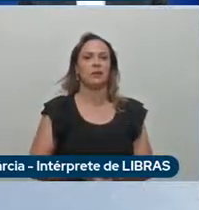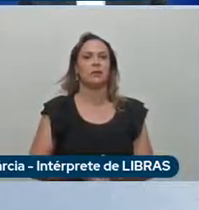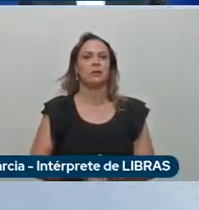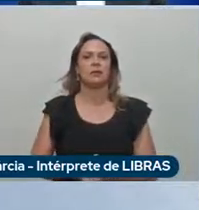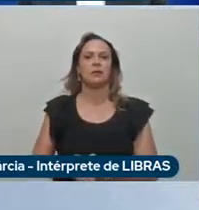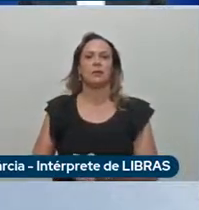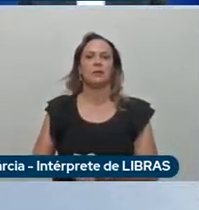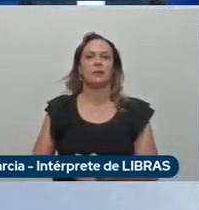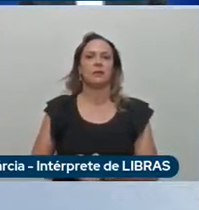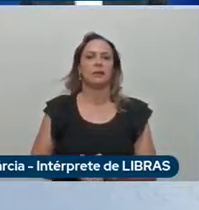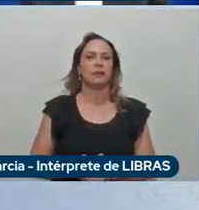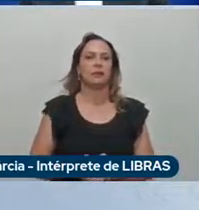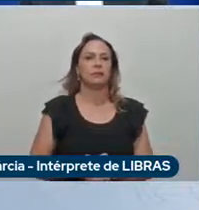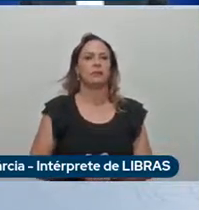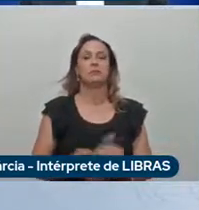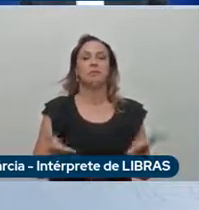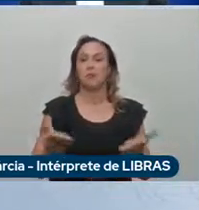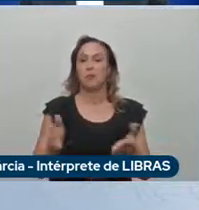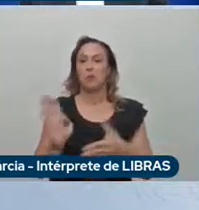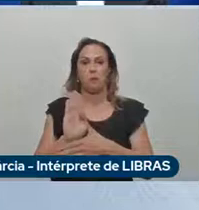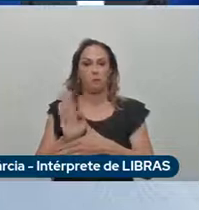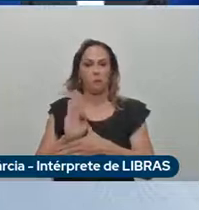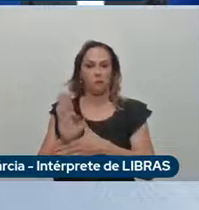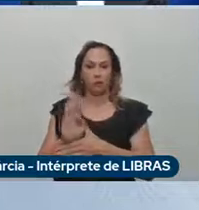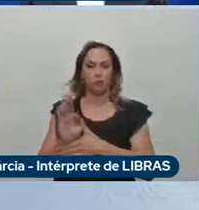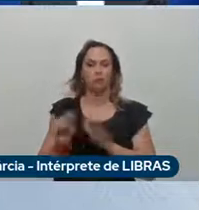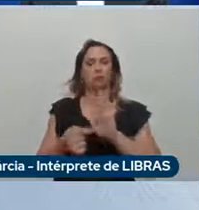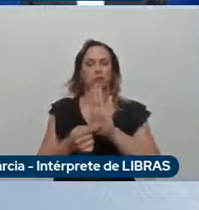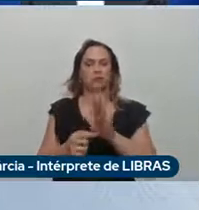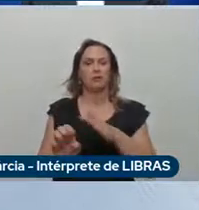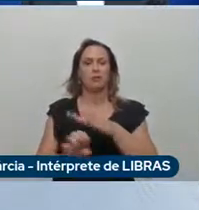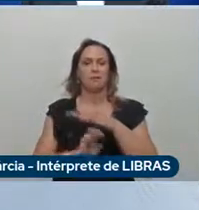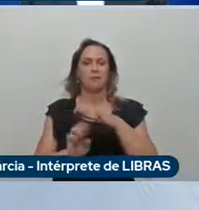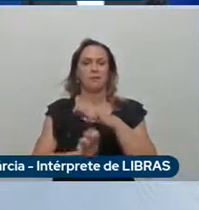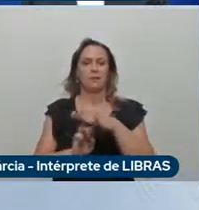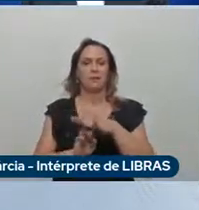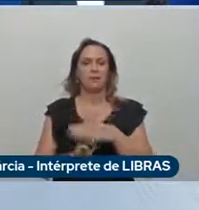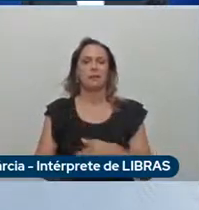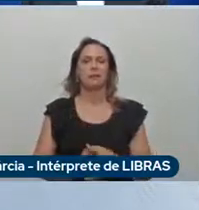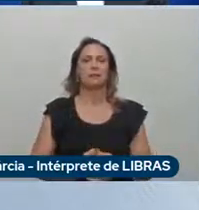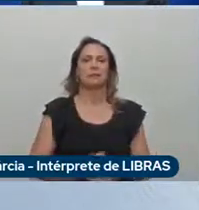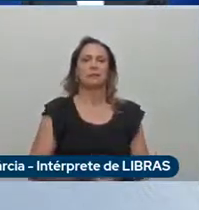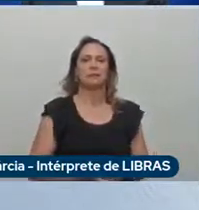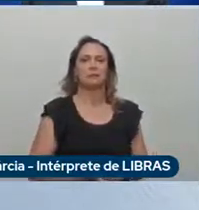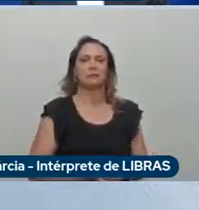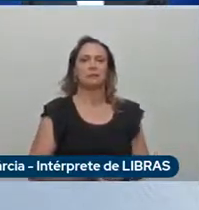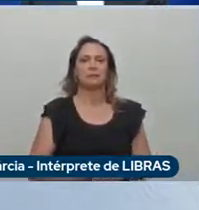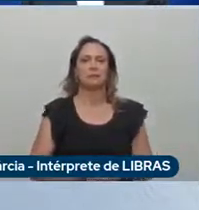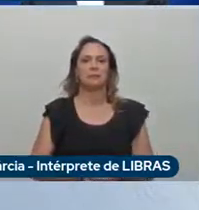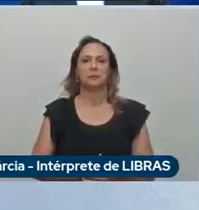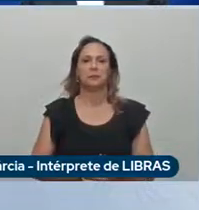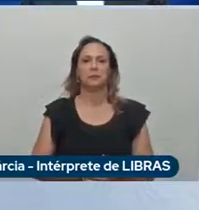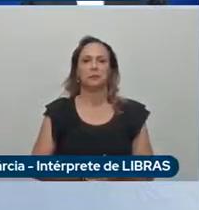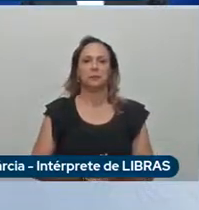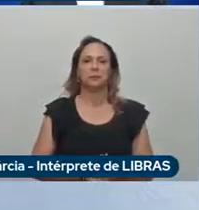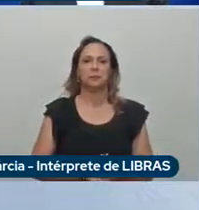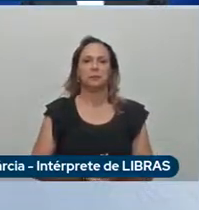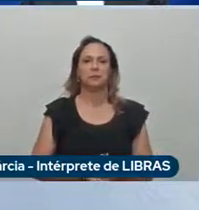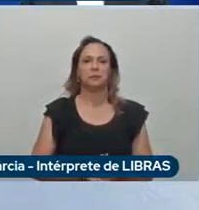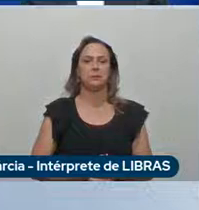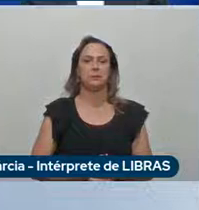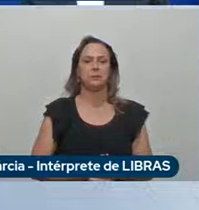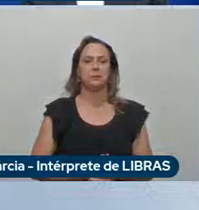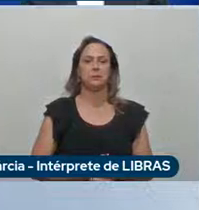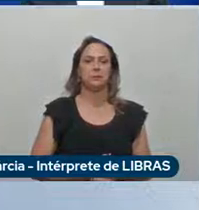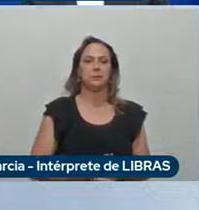Temos um pequeno vídeo aqui, que está lá. só faz caras, nós fazemos histórias. Histórias que foram parte da nossa